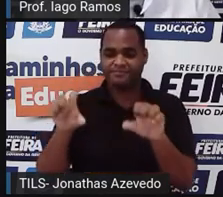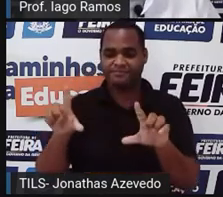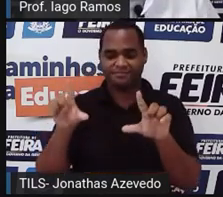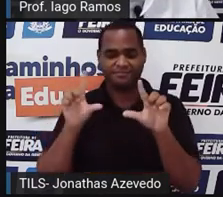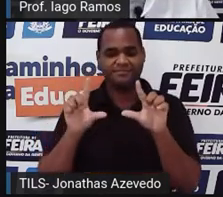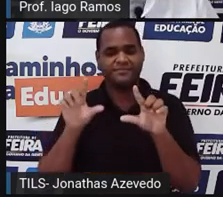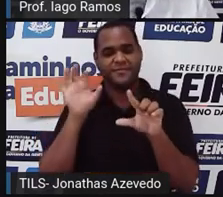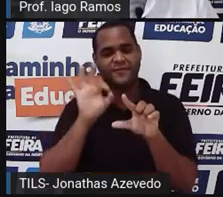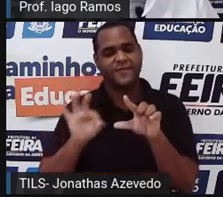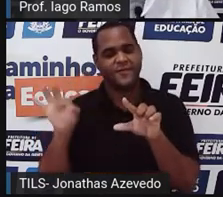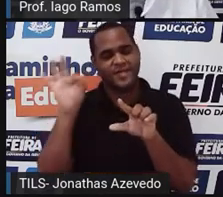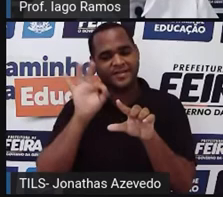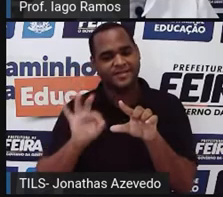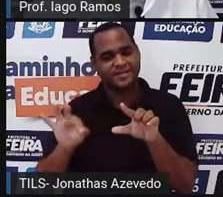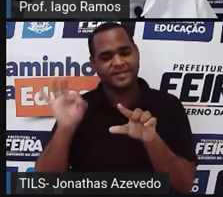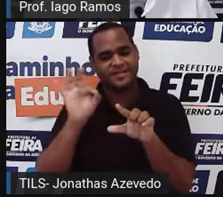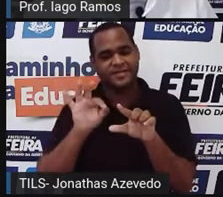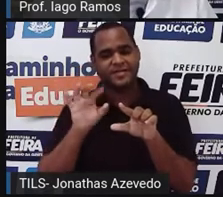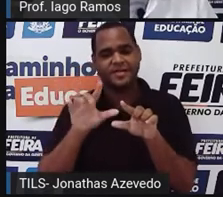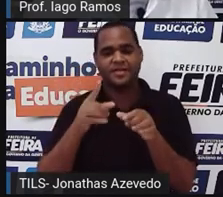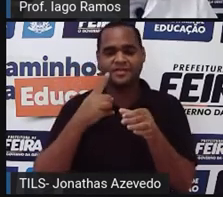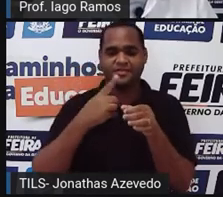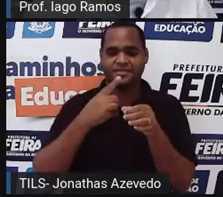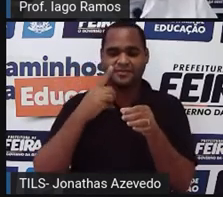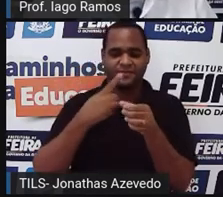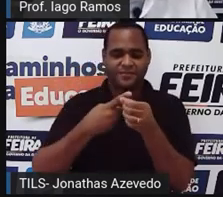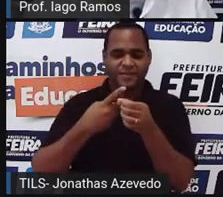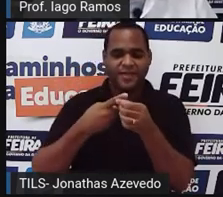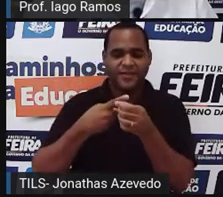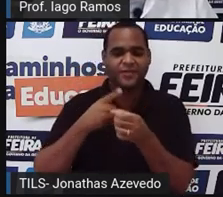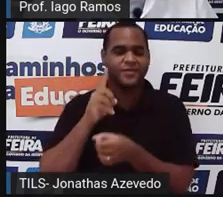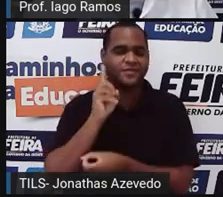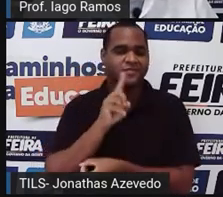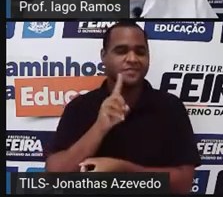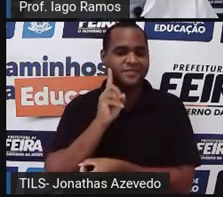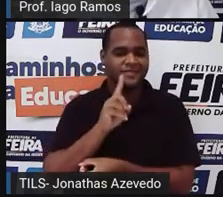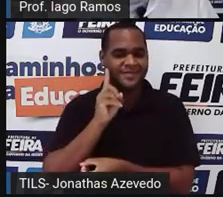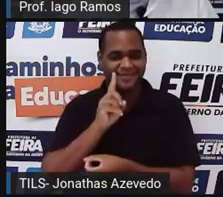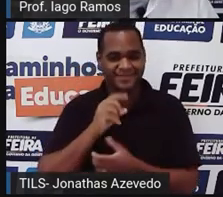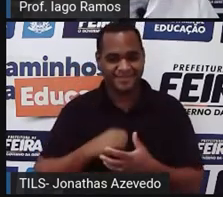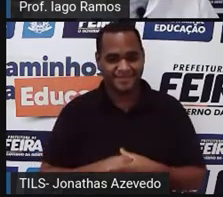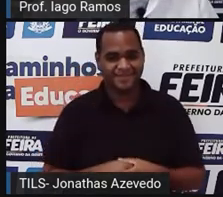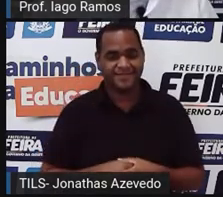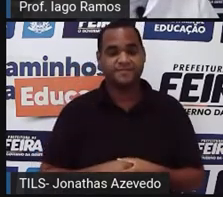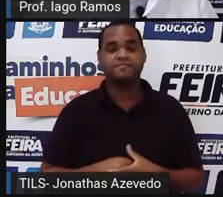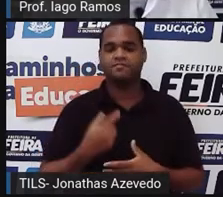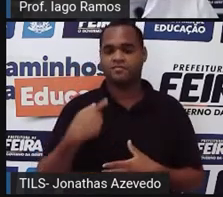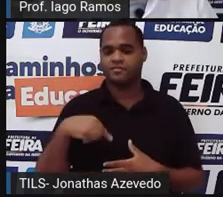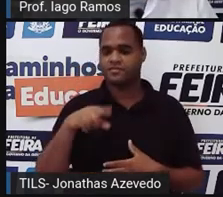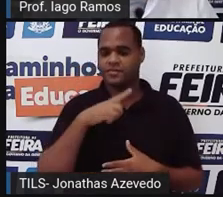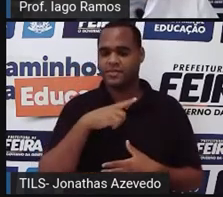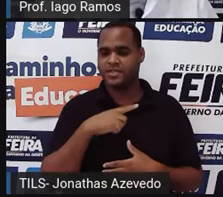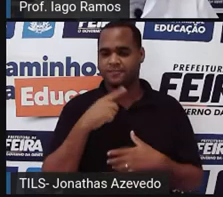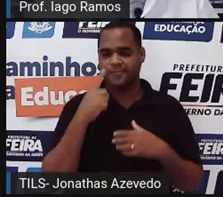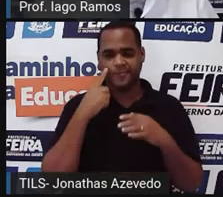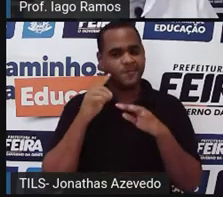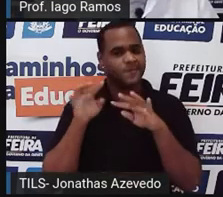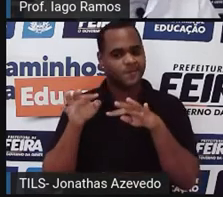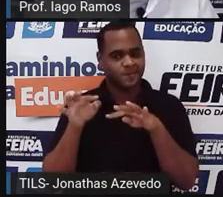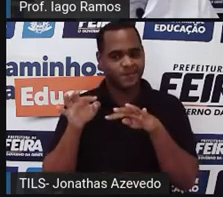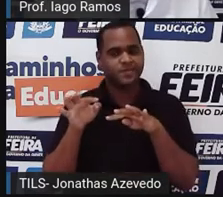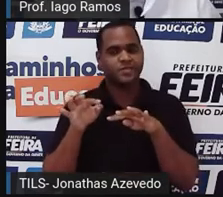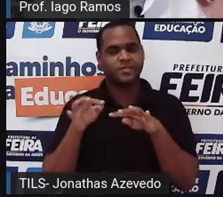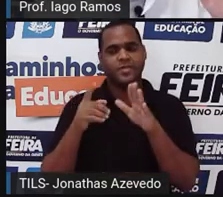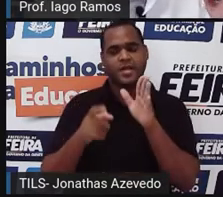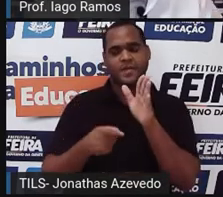da Virgínia Ocidental, que uma universidade lá nos Estados Unidos, e aqui a gente já dá destaque, né? A